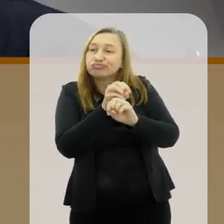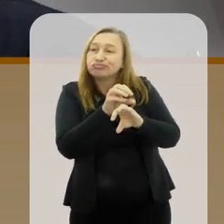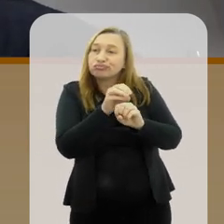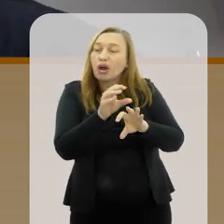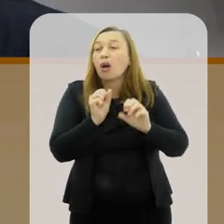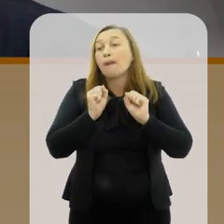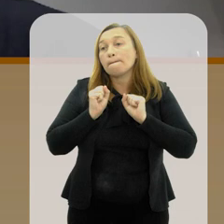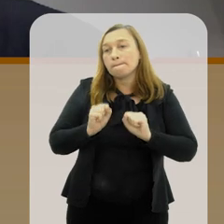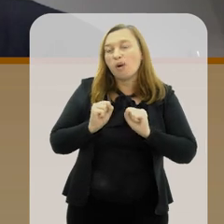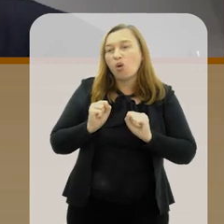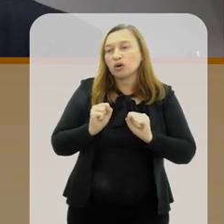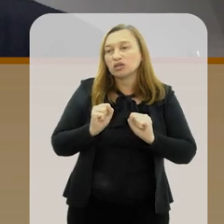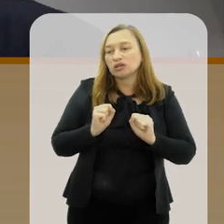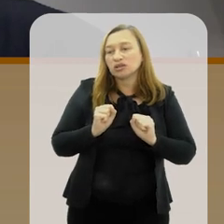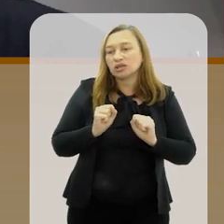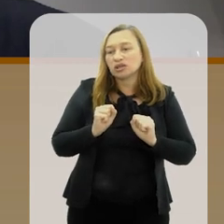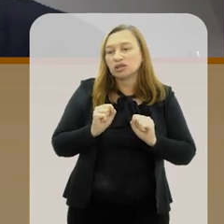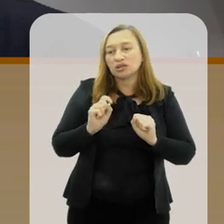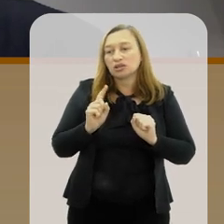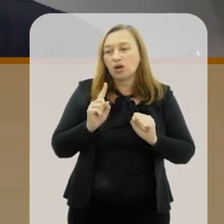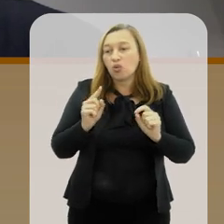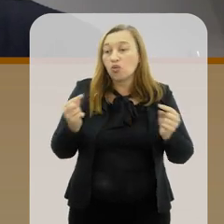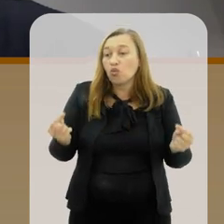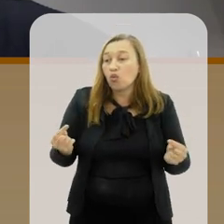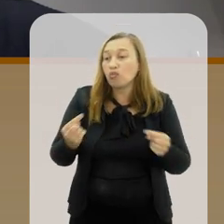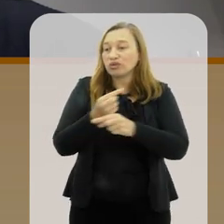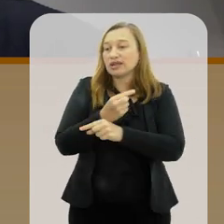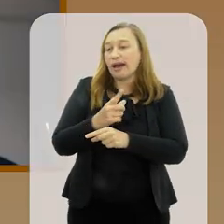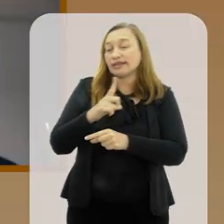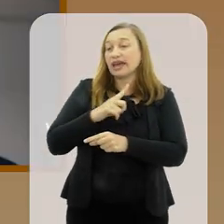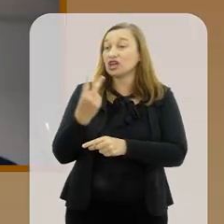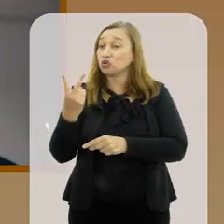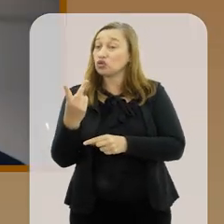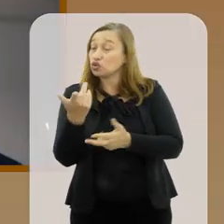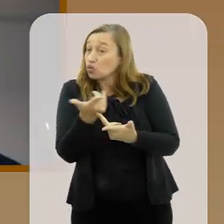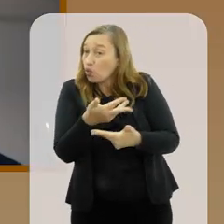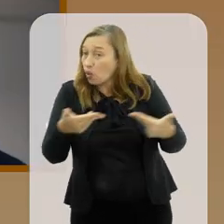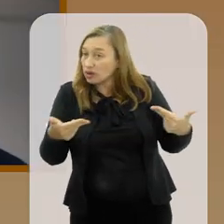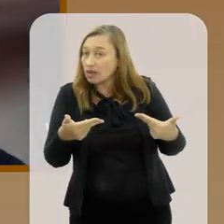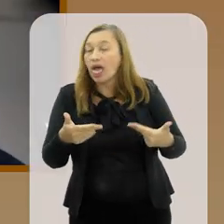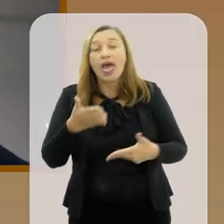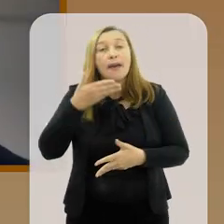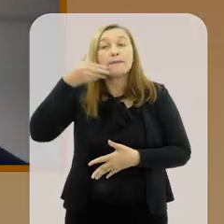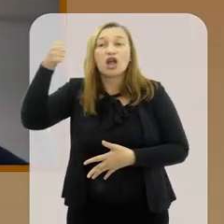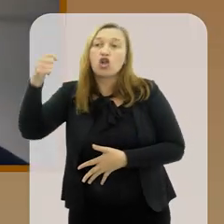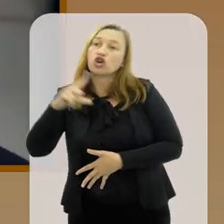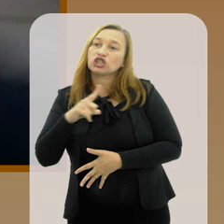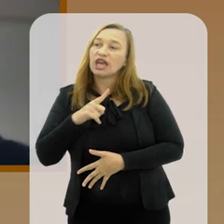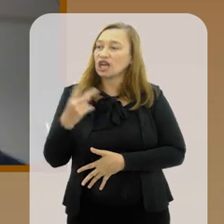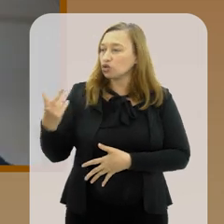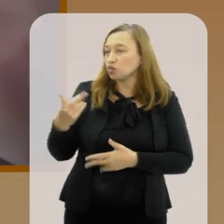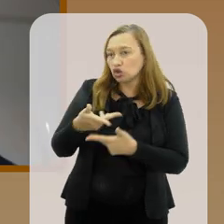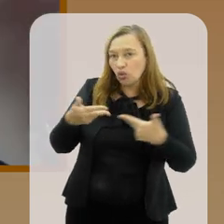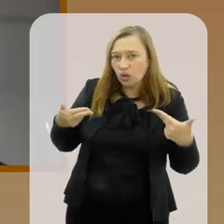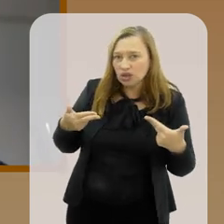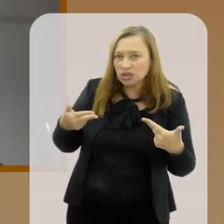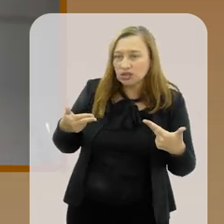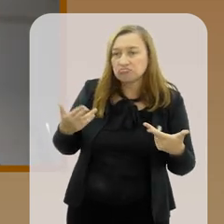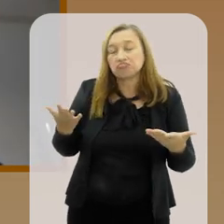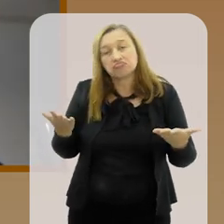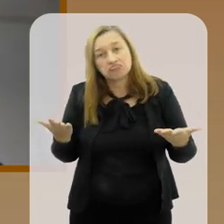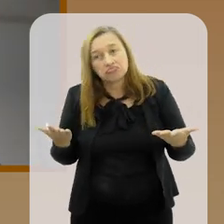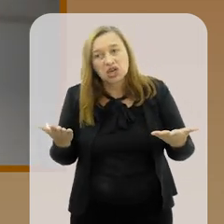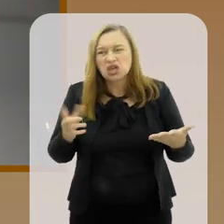você ensina e pode não ser muito compatível fazer uma coisa... ter as duas coisas ao mesmo tempo. dizia que é melhor ter o melhor das duas